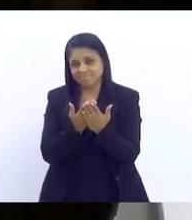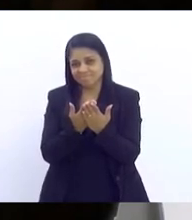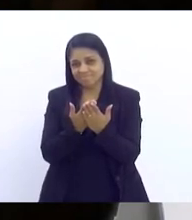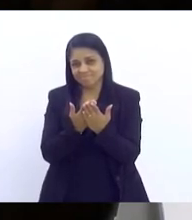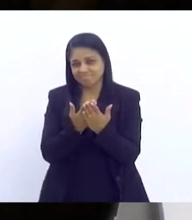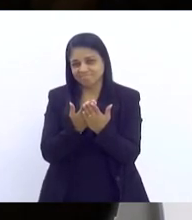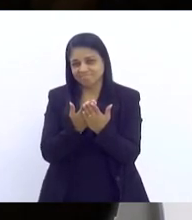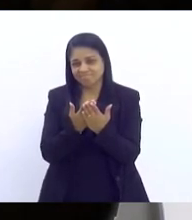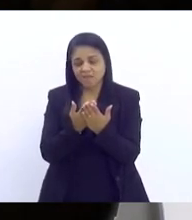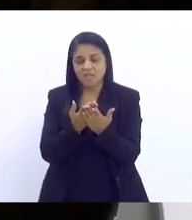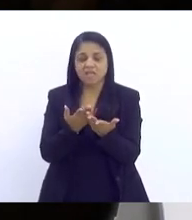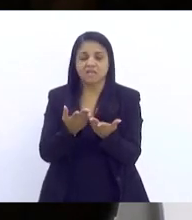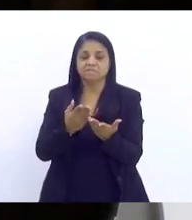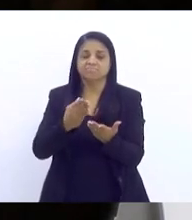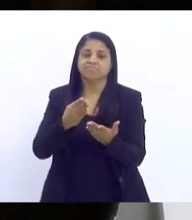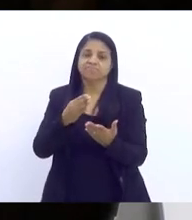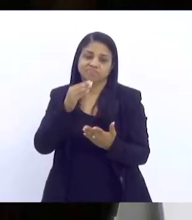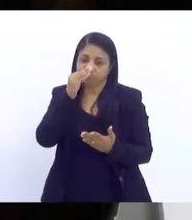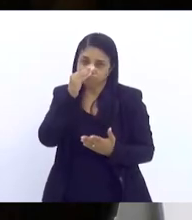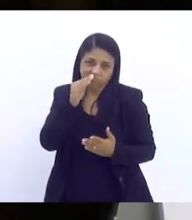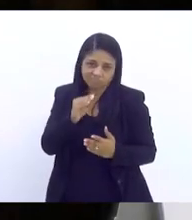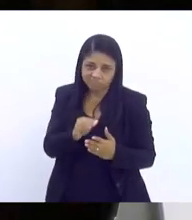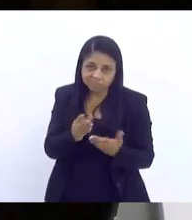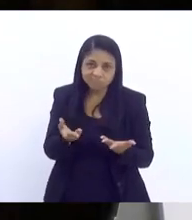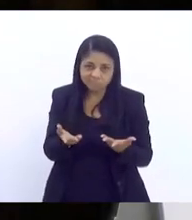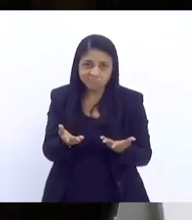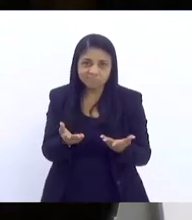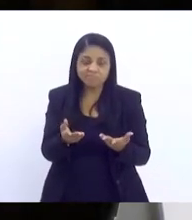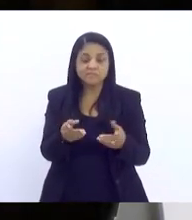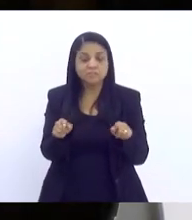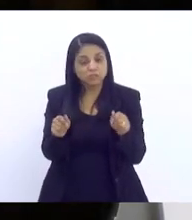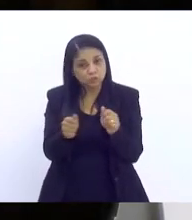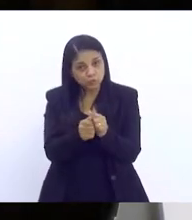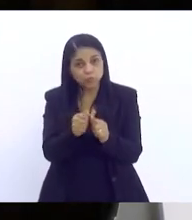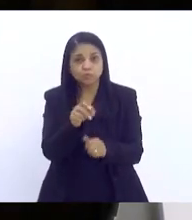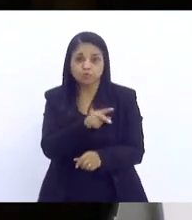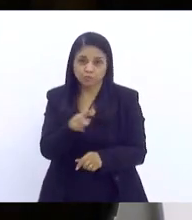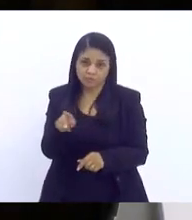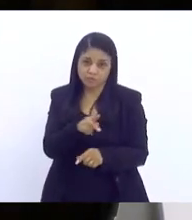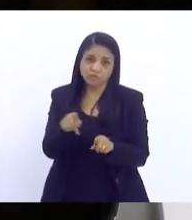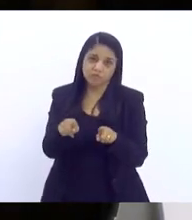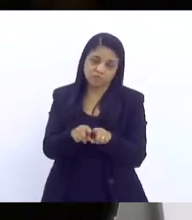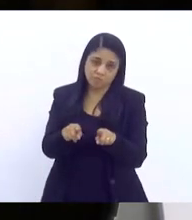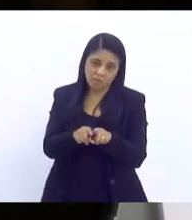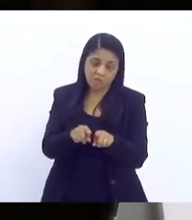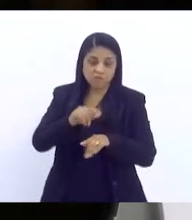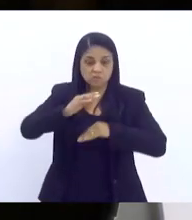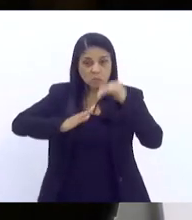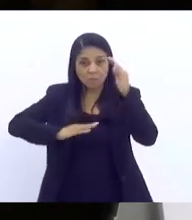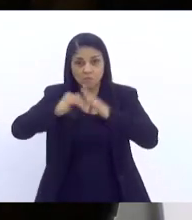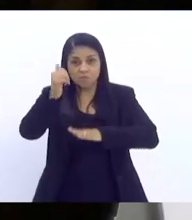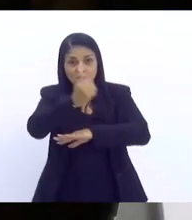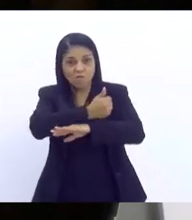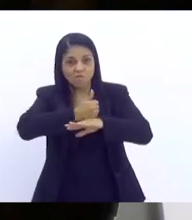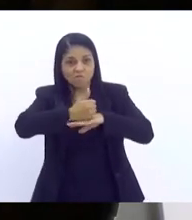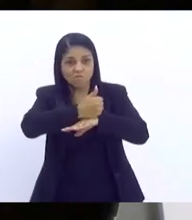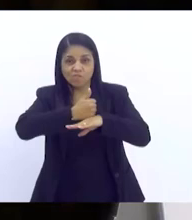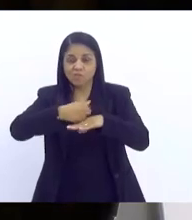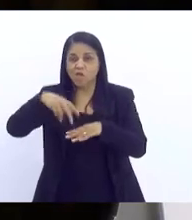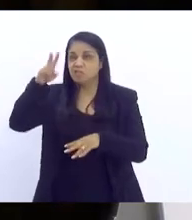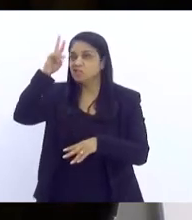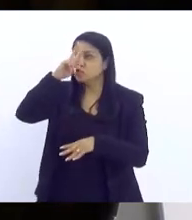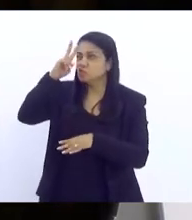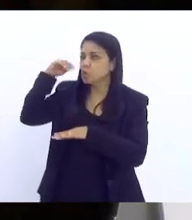descredibilizada e, junto com ela, os professores, que são profissionais históricos na educação,